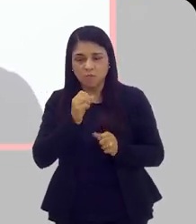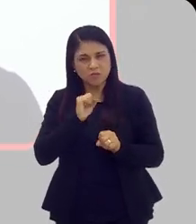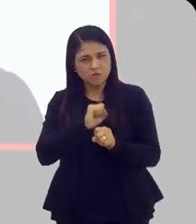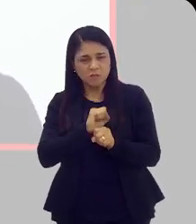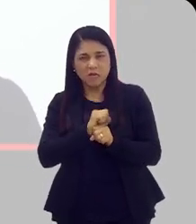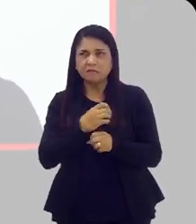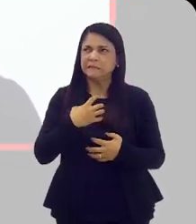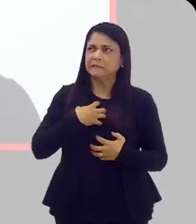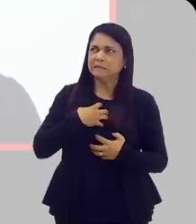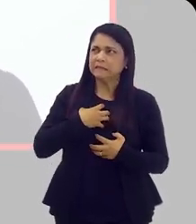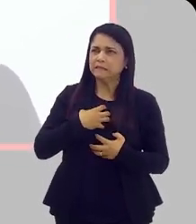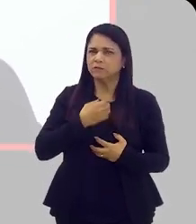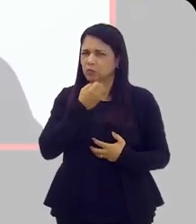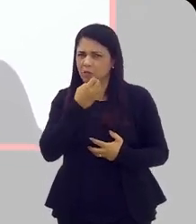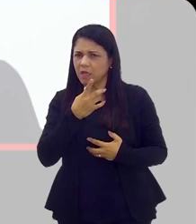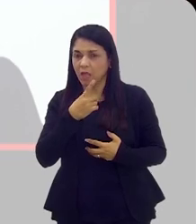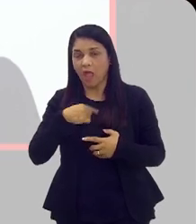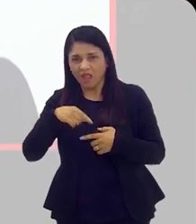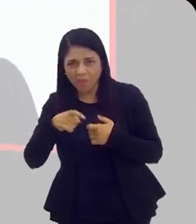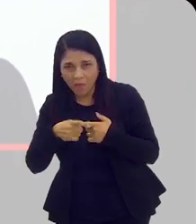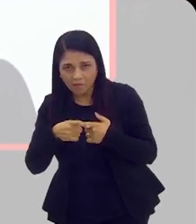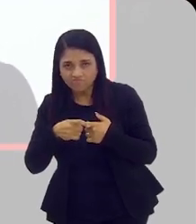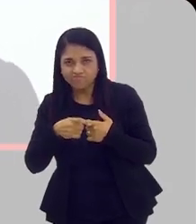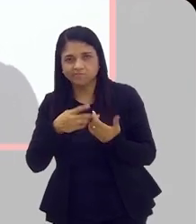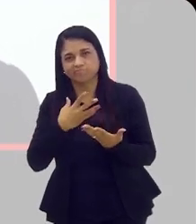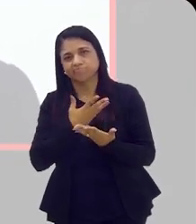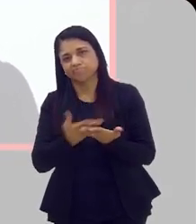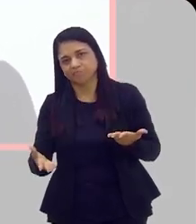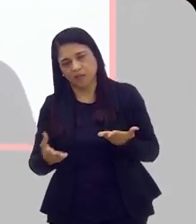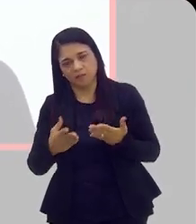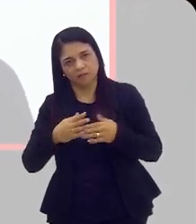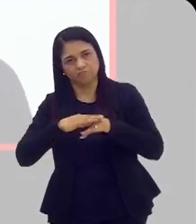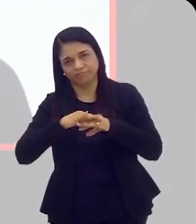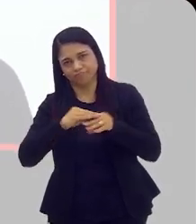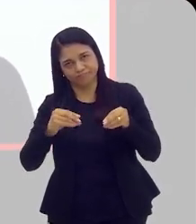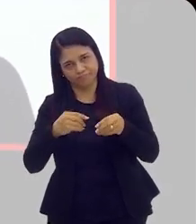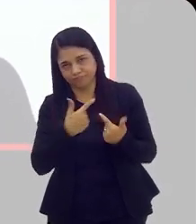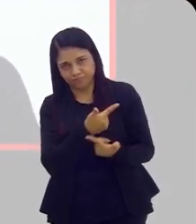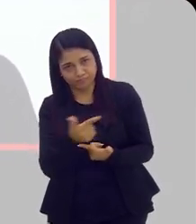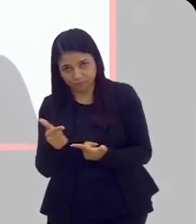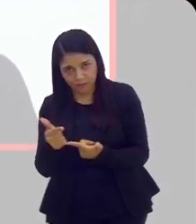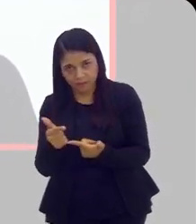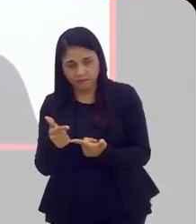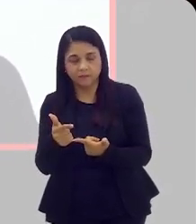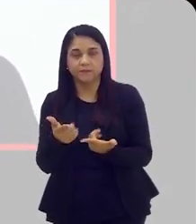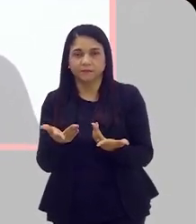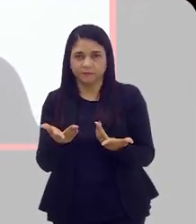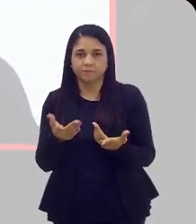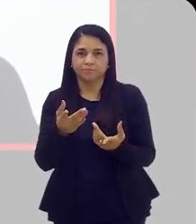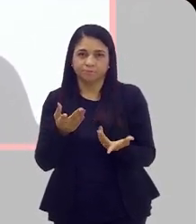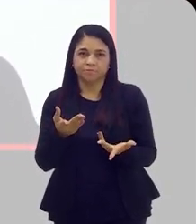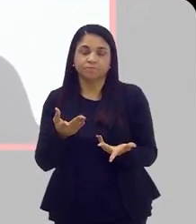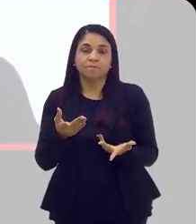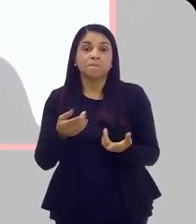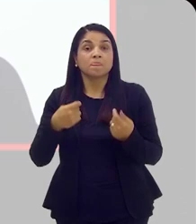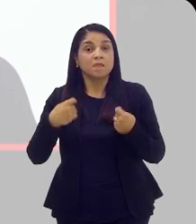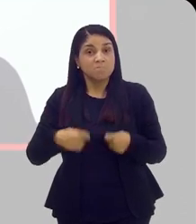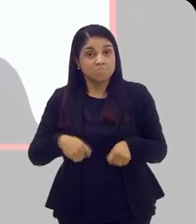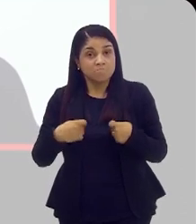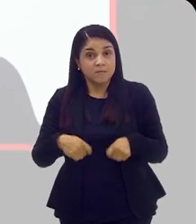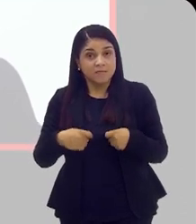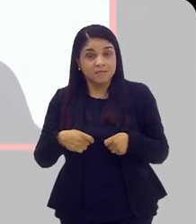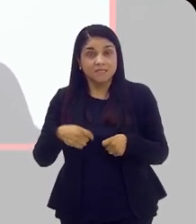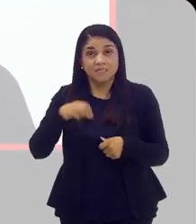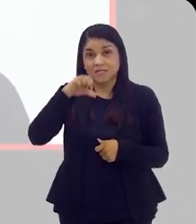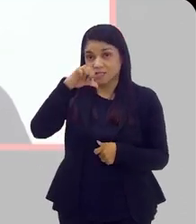urologista, a gente pode perder o trem passar e a gente ficar na estupidação e acabar não conseguindo fazer esse diagnóstico